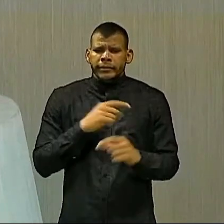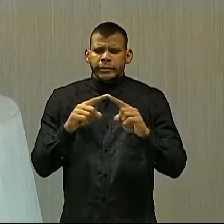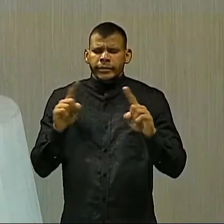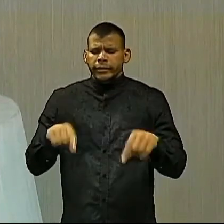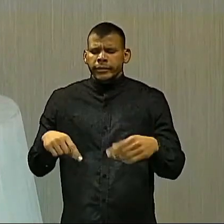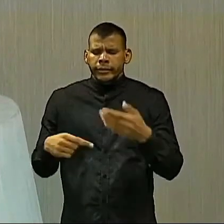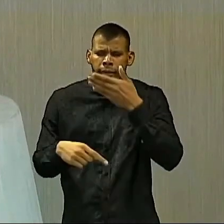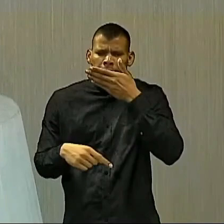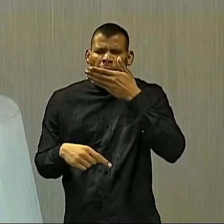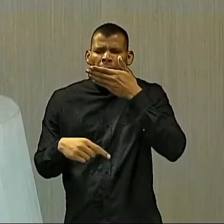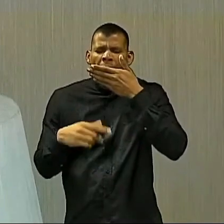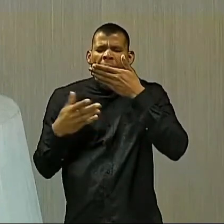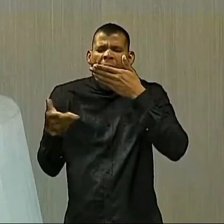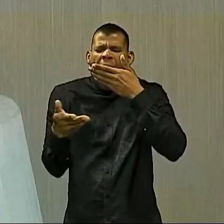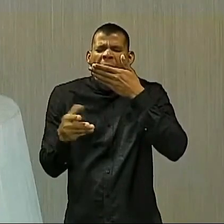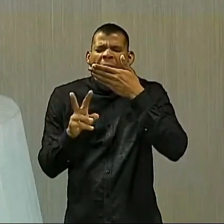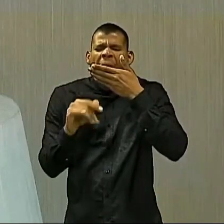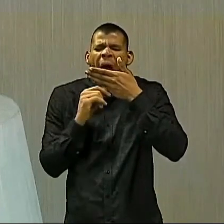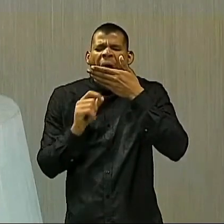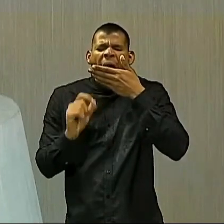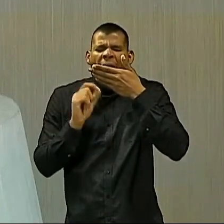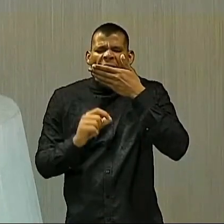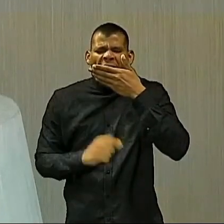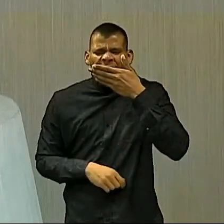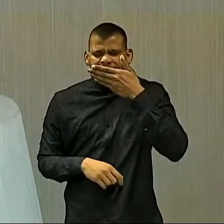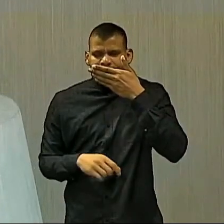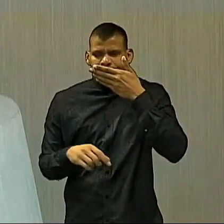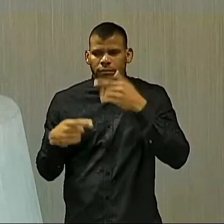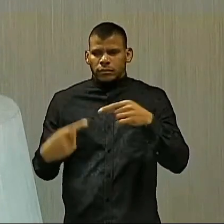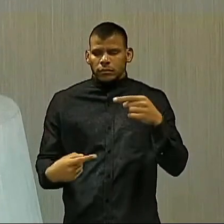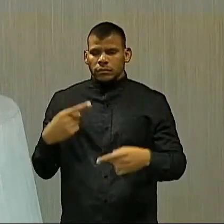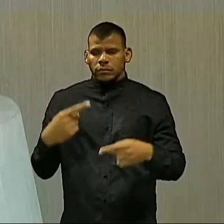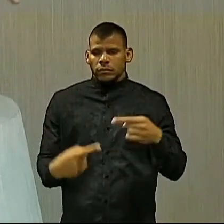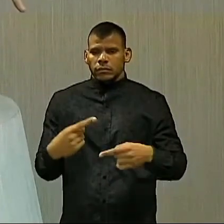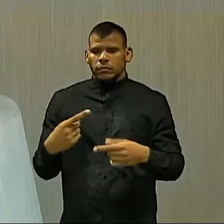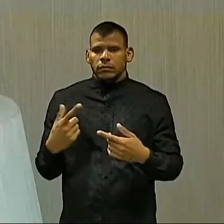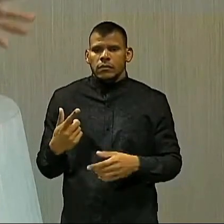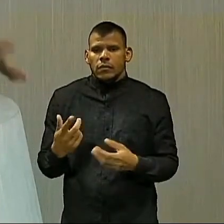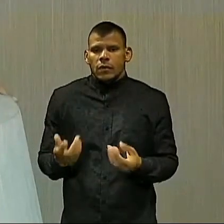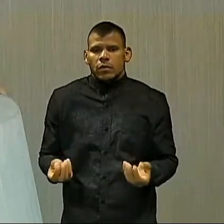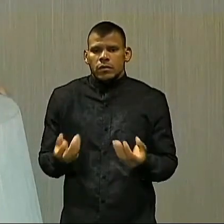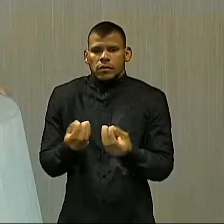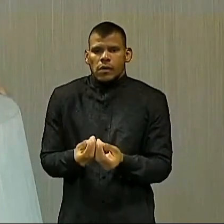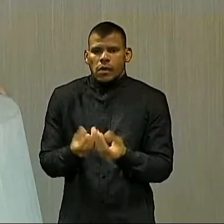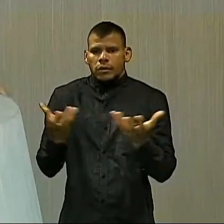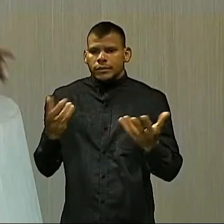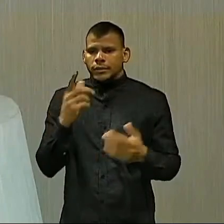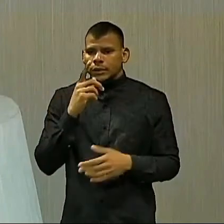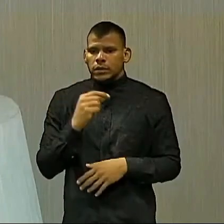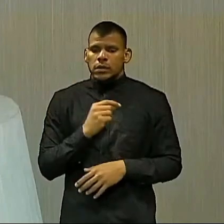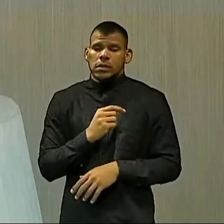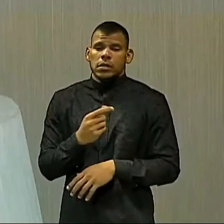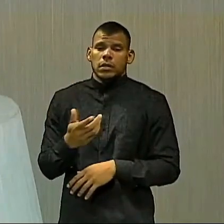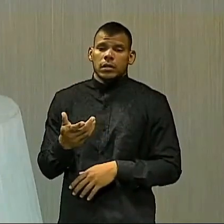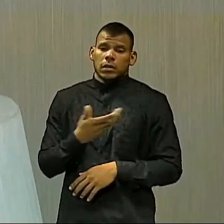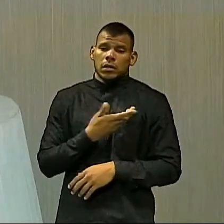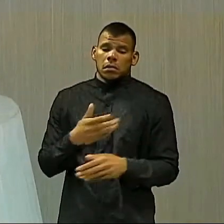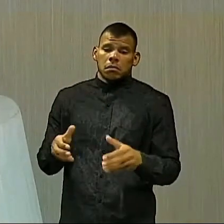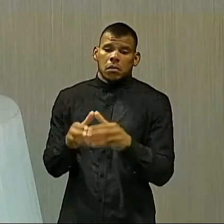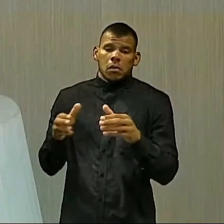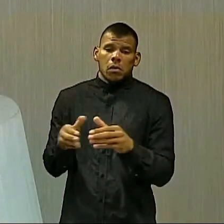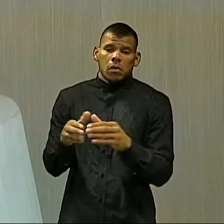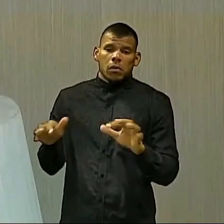Governador humano, até esse momento, está fazendo apenas política para os seus aliados. E olhe lá,